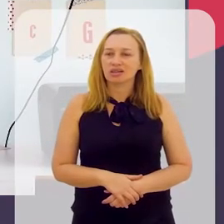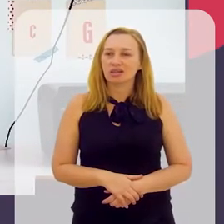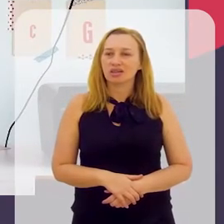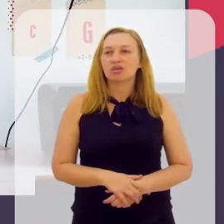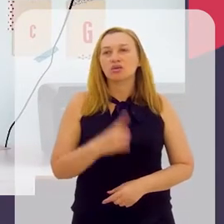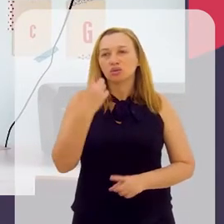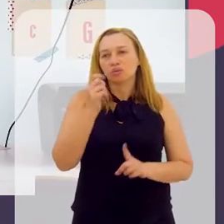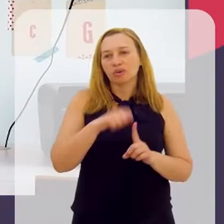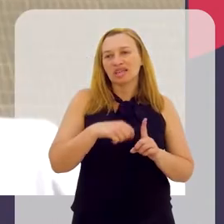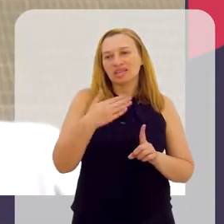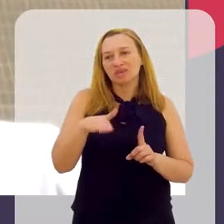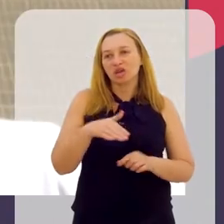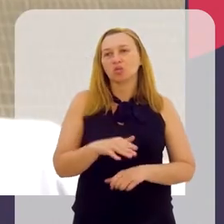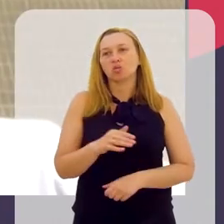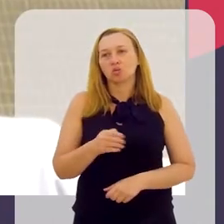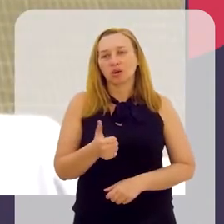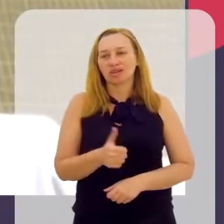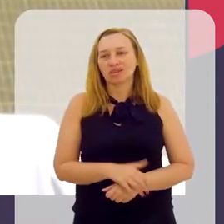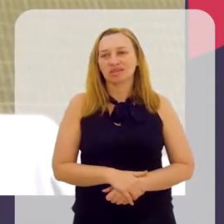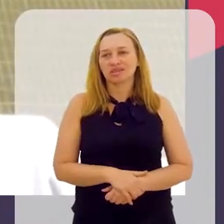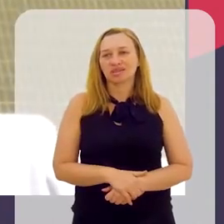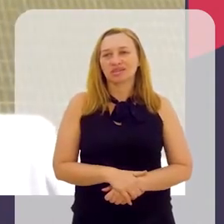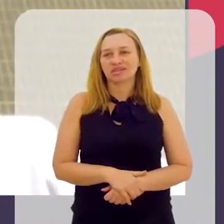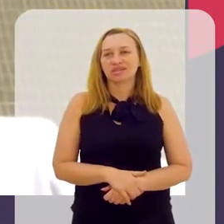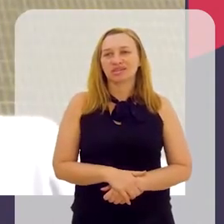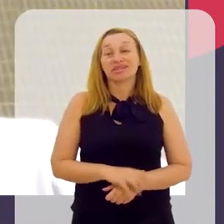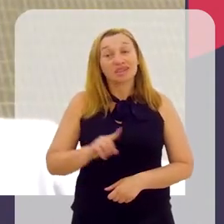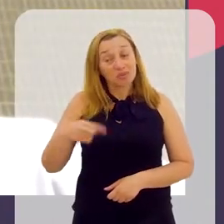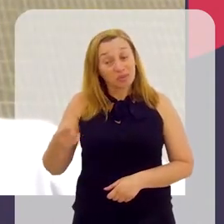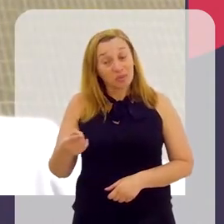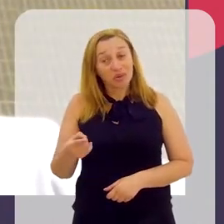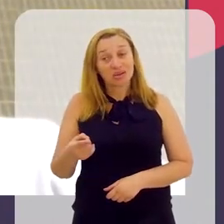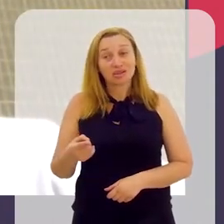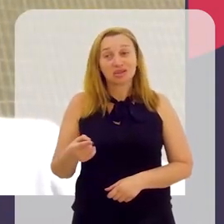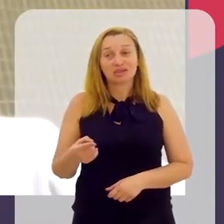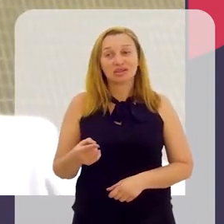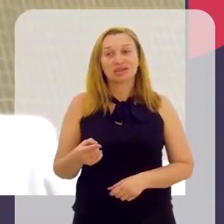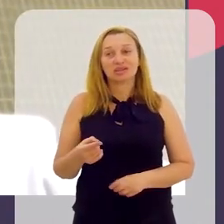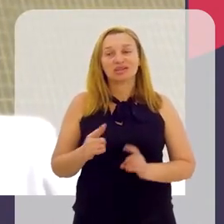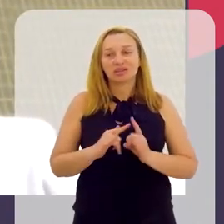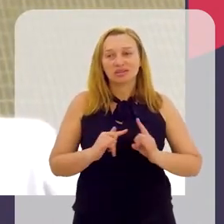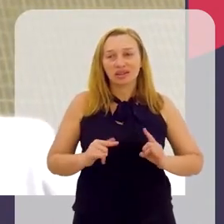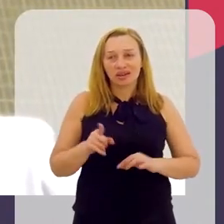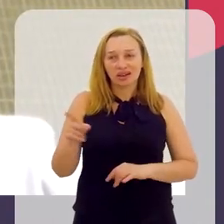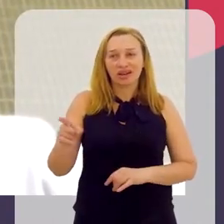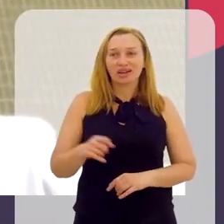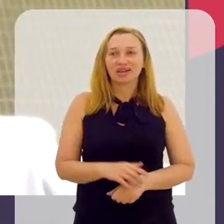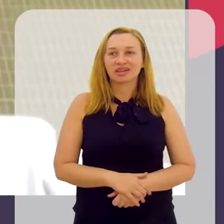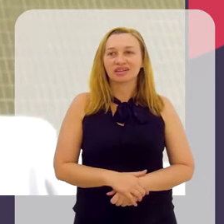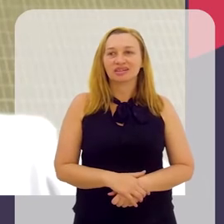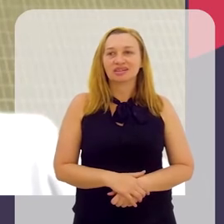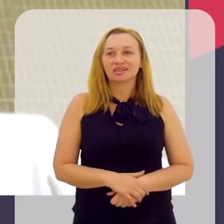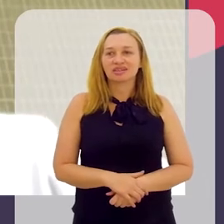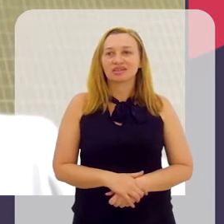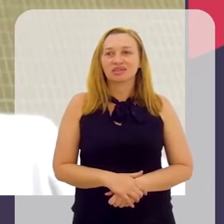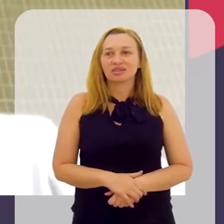Eu fiquei lá um mês e meio, quase. Eu fiquei mais um tempo ainda depois do acampamento. A gente ficou lá